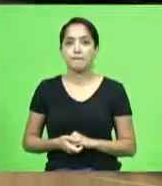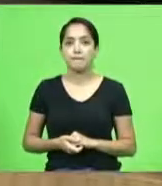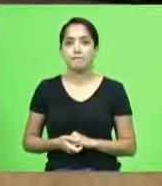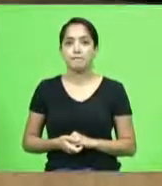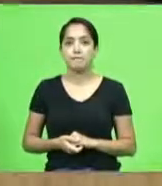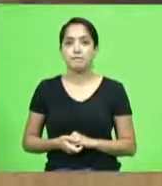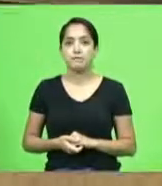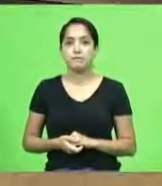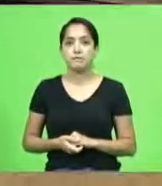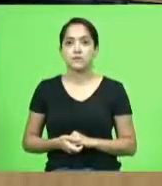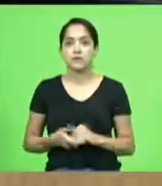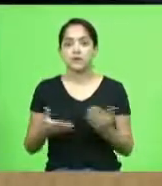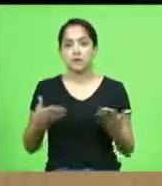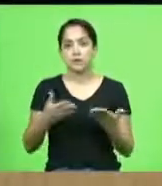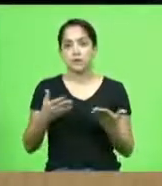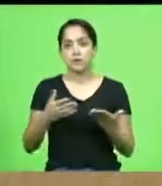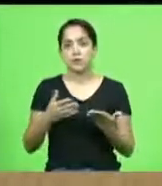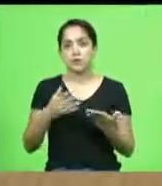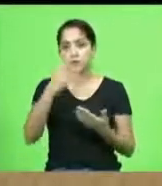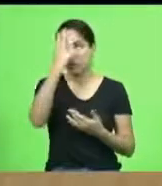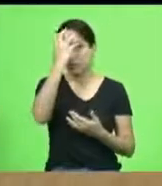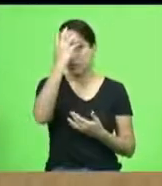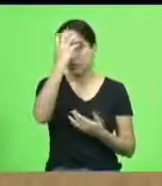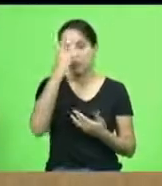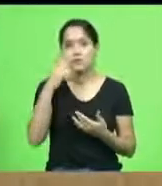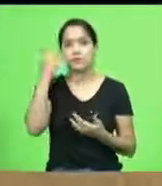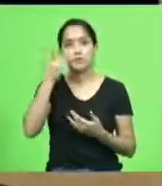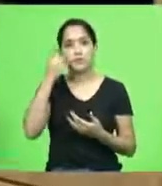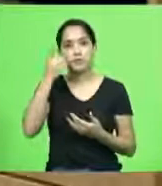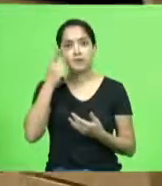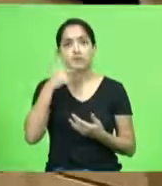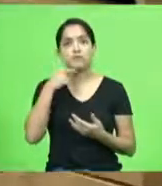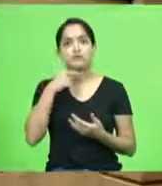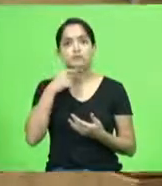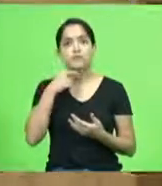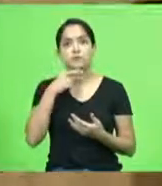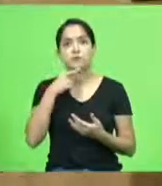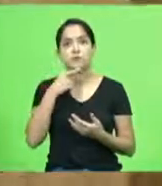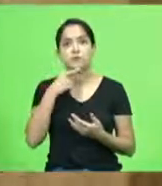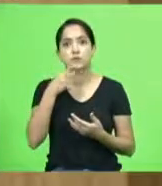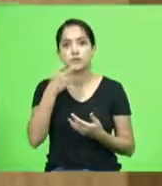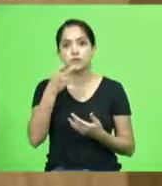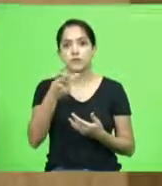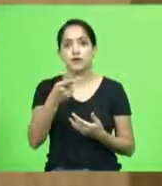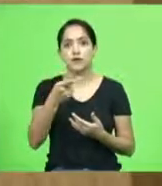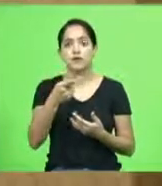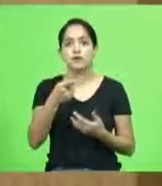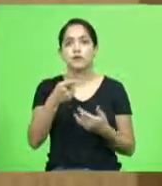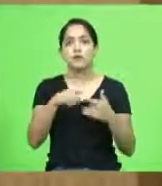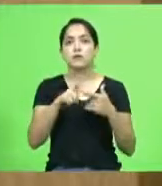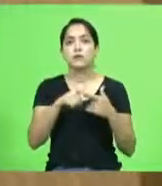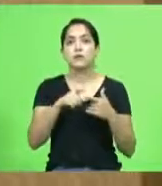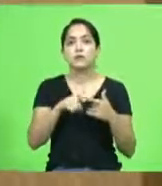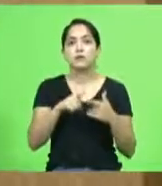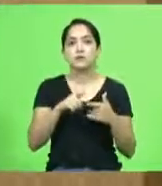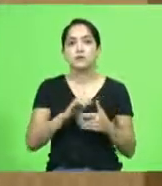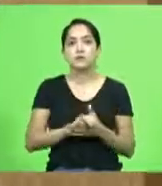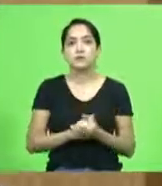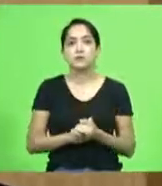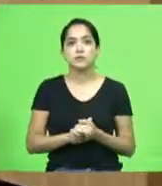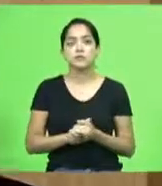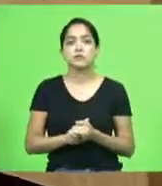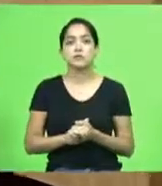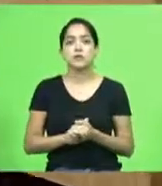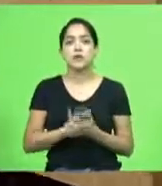eu estou vendo que o deputado Ismael dos Santos está tentando falar mas está sem microfone com a palavra com a palavra deputado obrigado